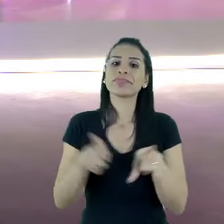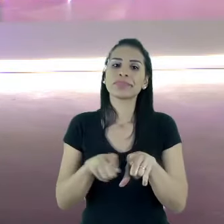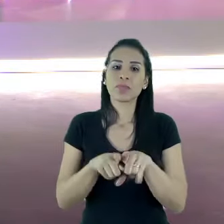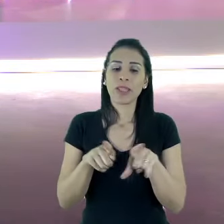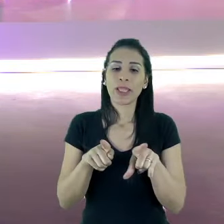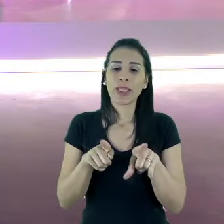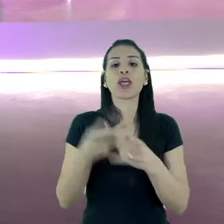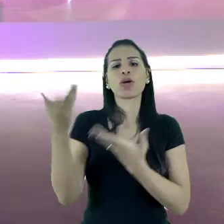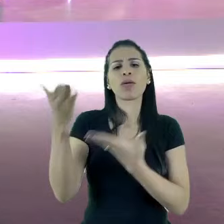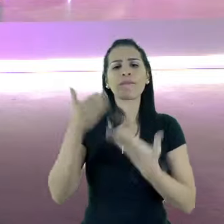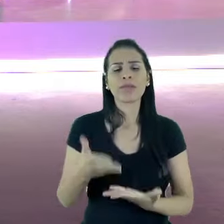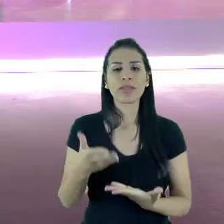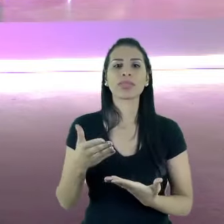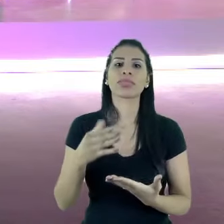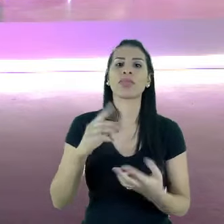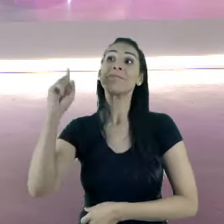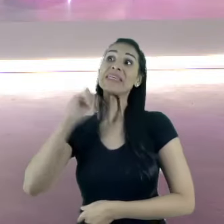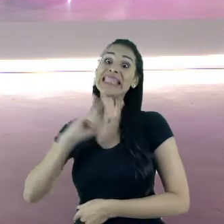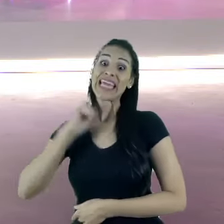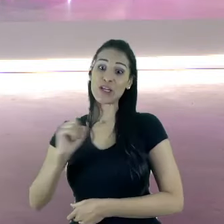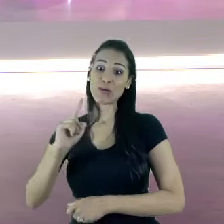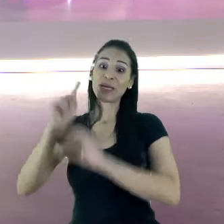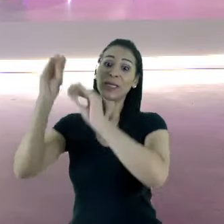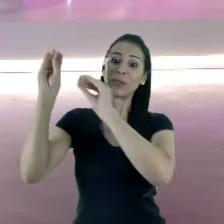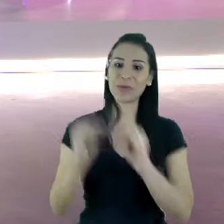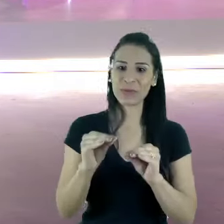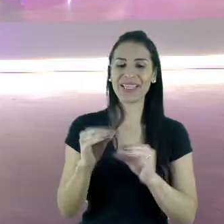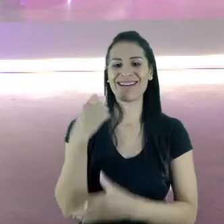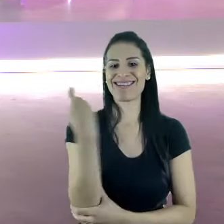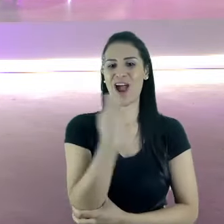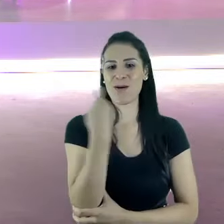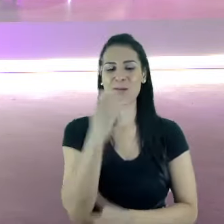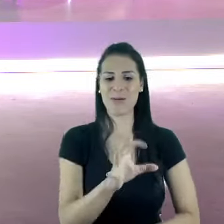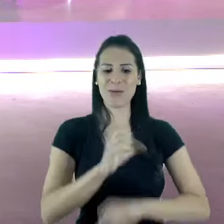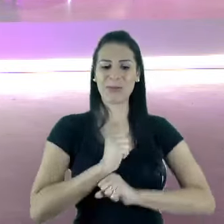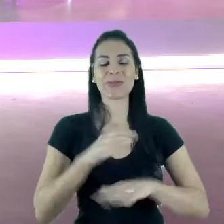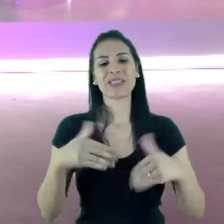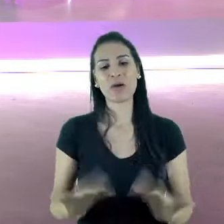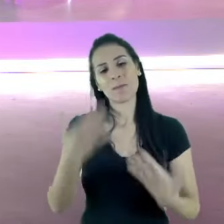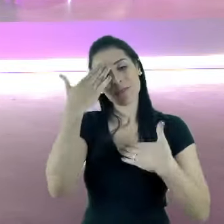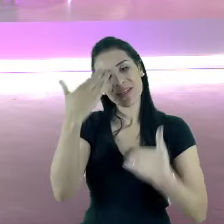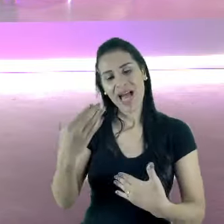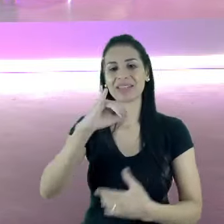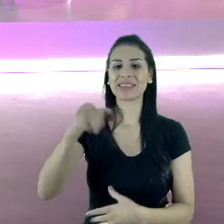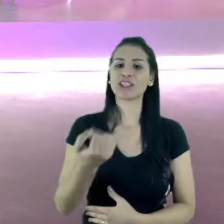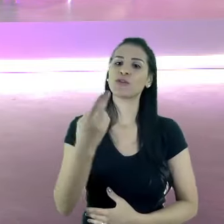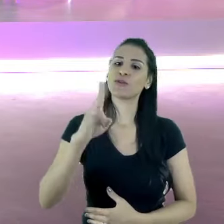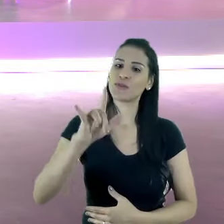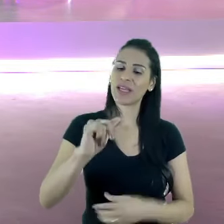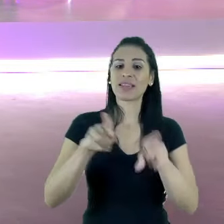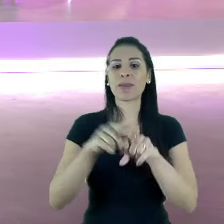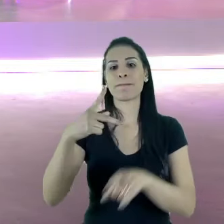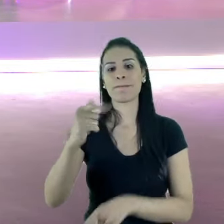CEO da RM Consulting, embaixadora do Unicef. Paula, Júlia, obrigado pelo convite. Vocês fazem um trabalho excelente conforme a